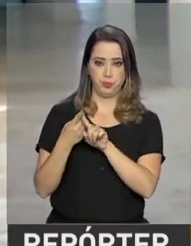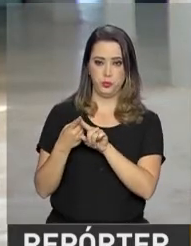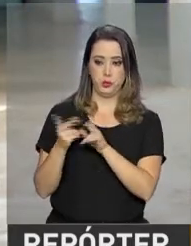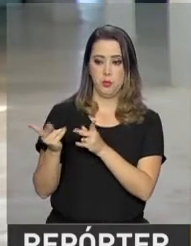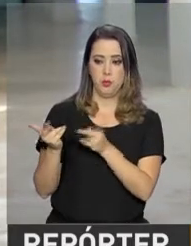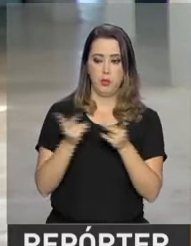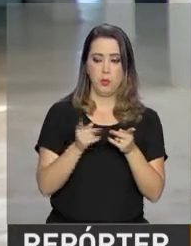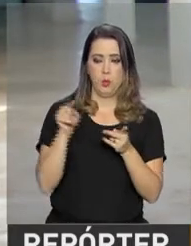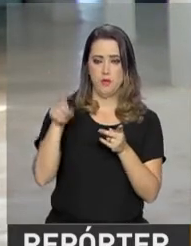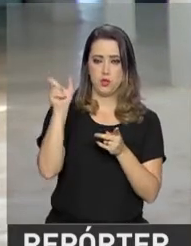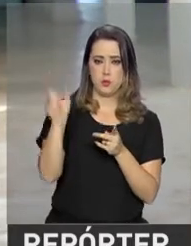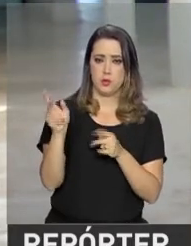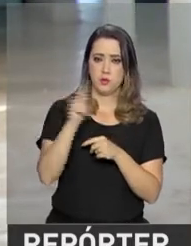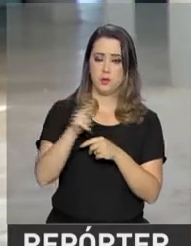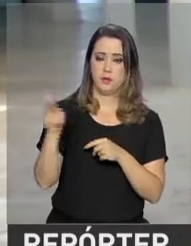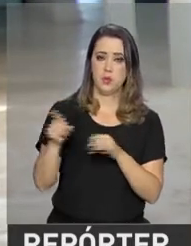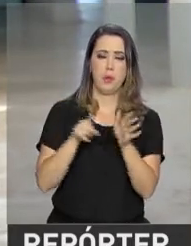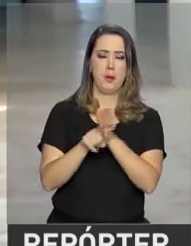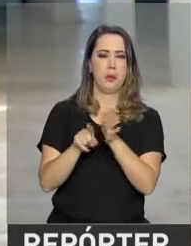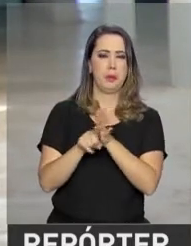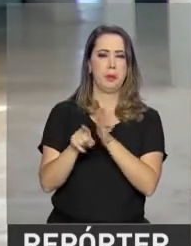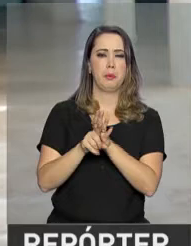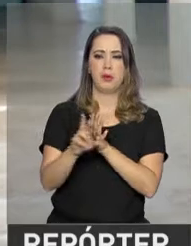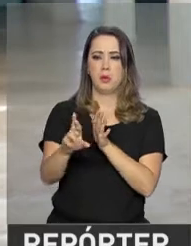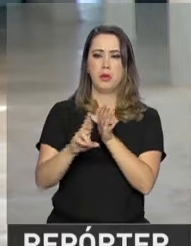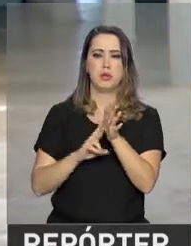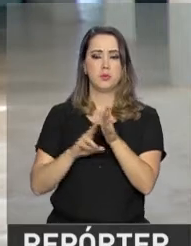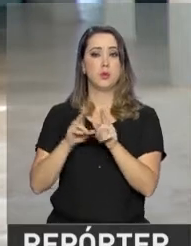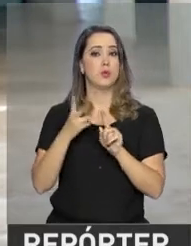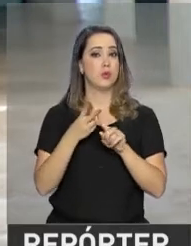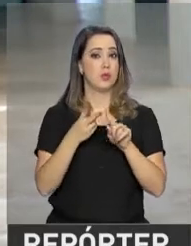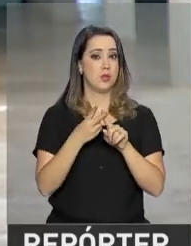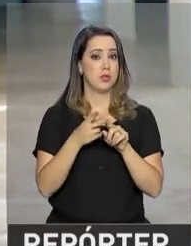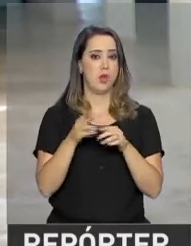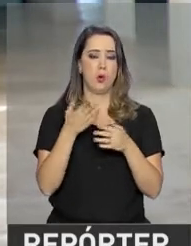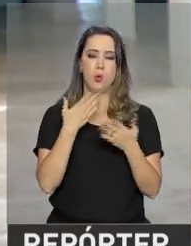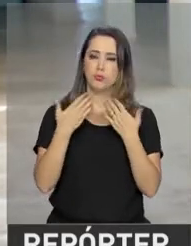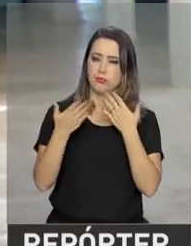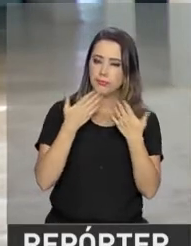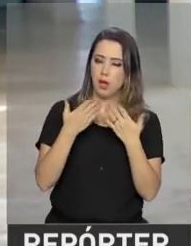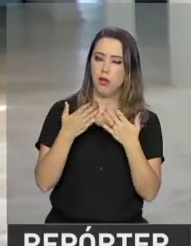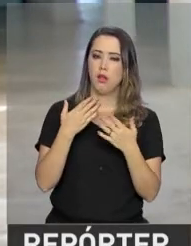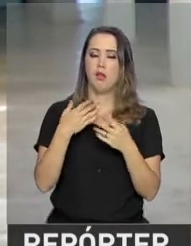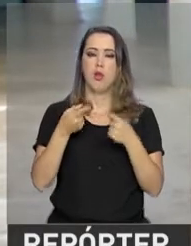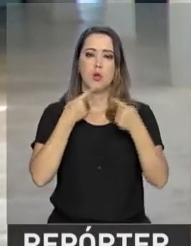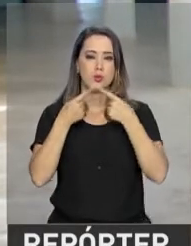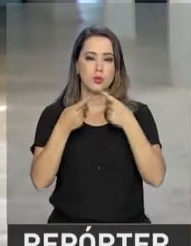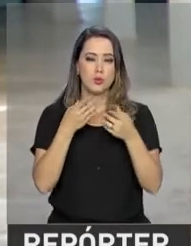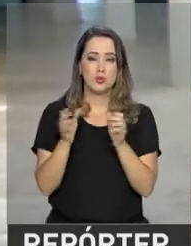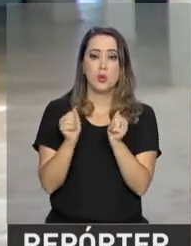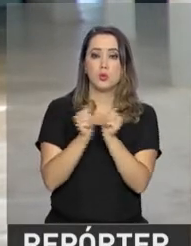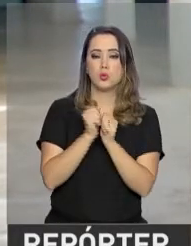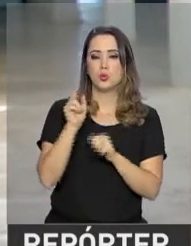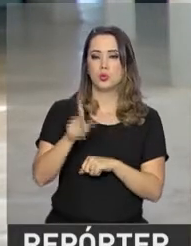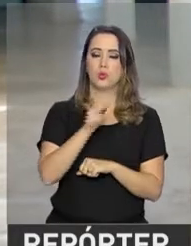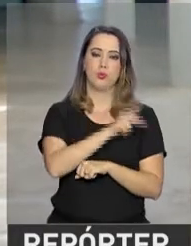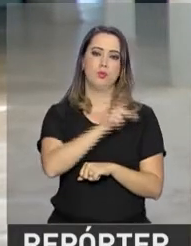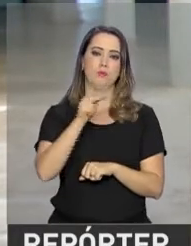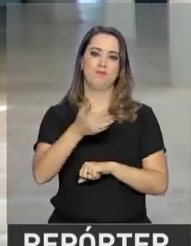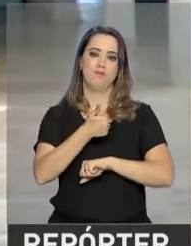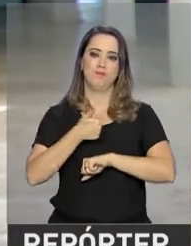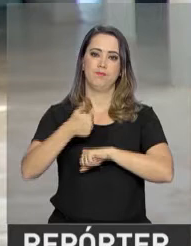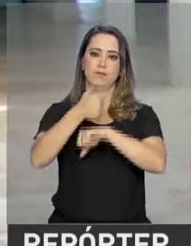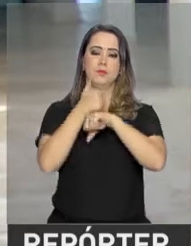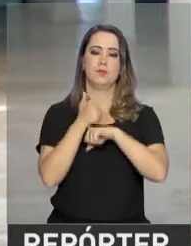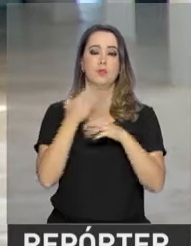questões de provas de edições anteriores. No segundo, há um bate-papo com profissionais e especialistas em várias áreas. A novidade neste